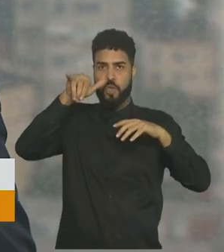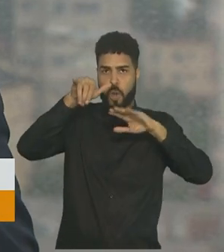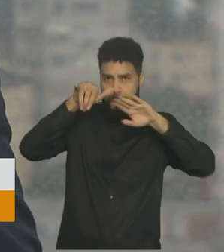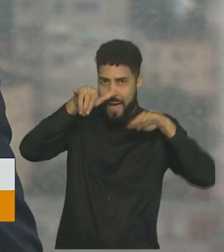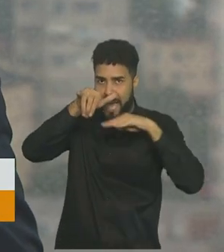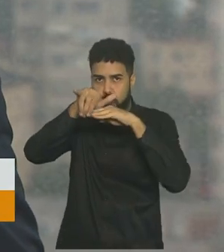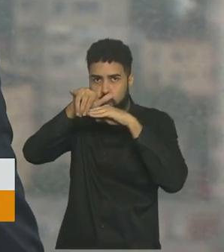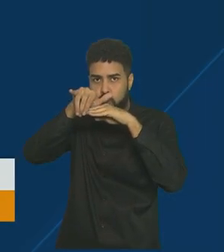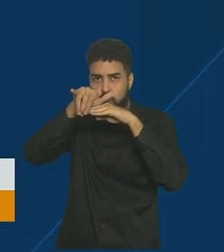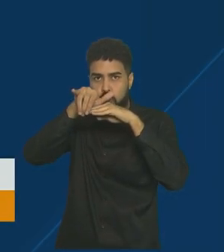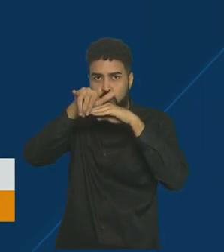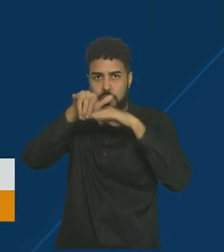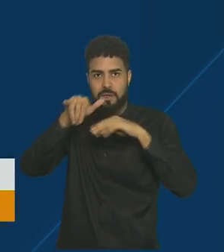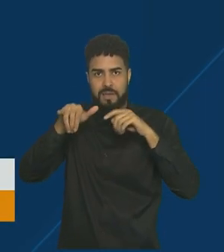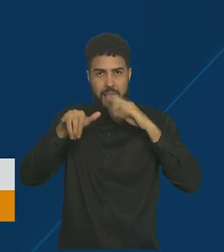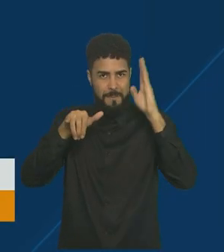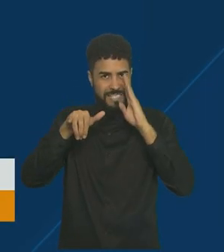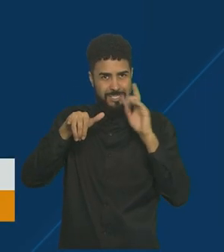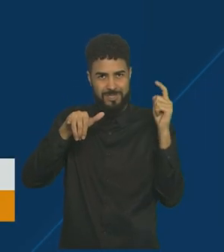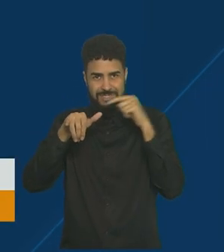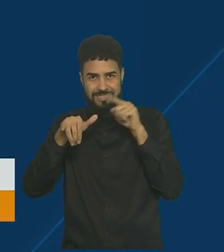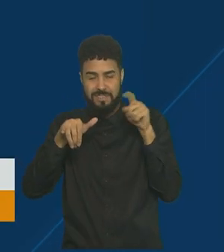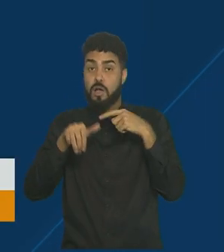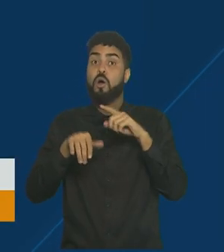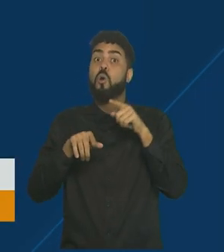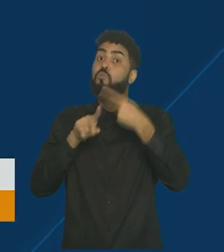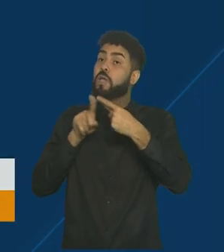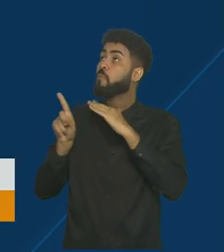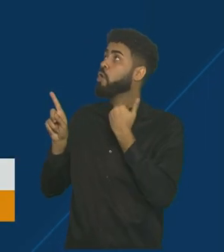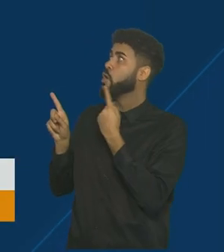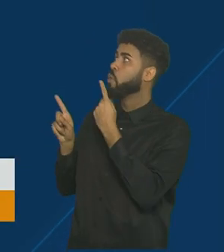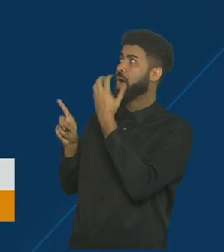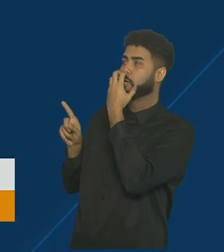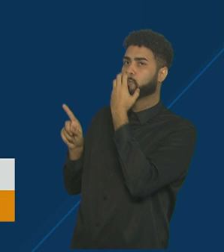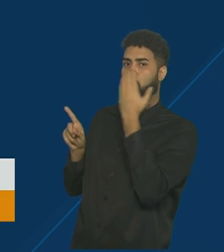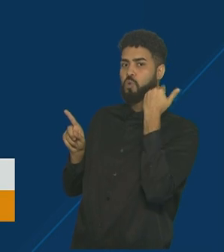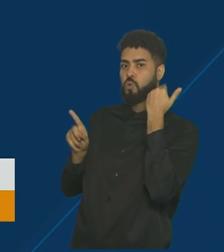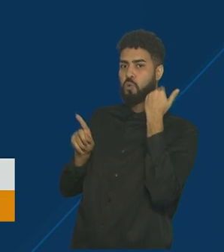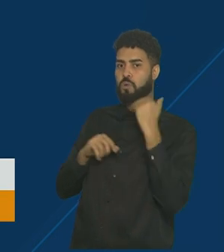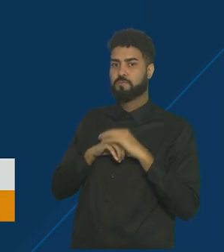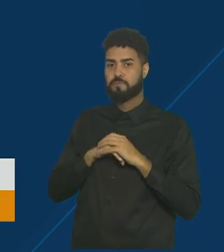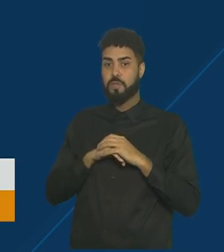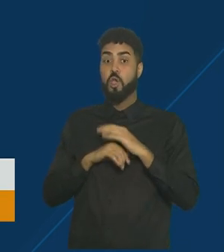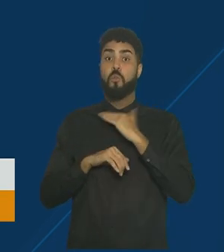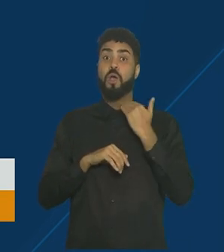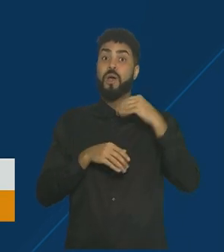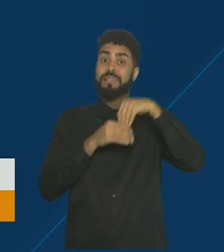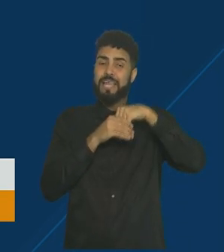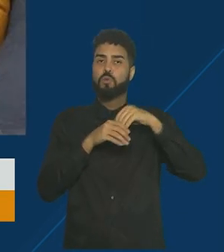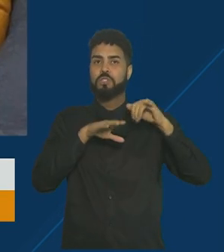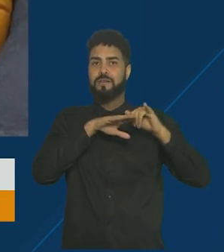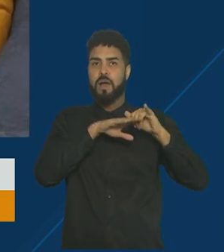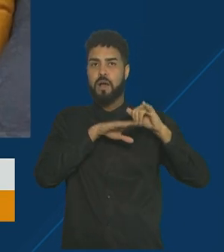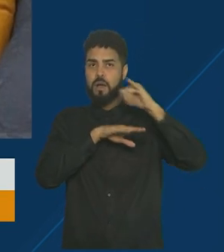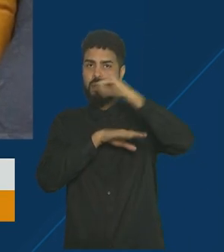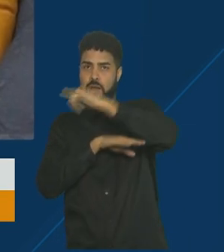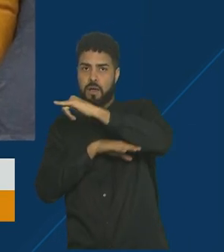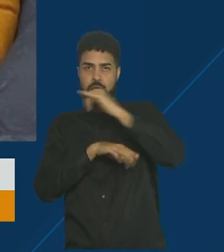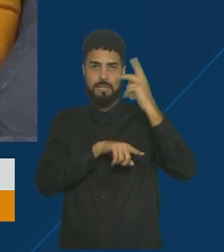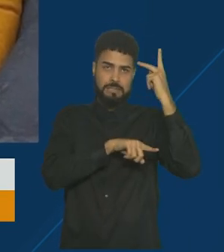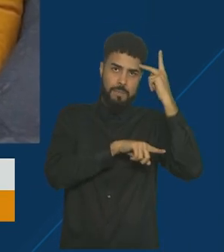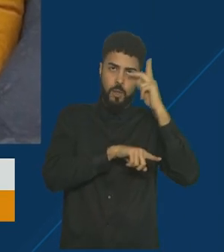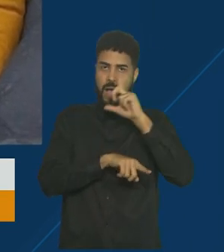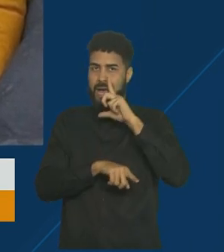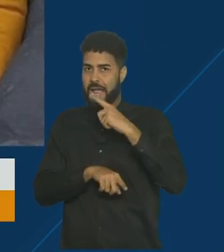domésticos. A medida foi tomada depois da morte de um cão da raça American Bully. O pet morreu durante um voo entre São Paulo e